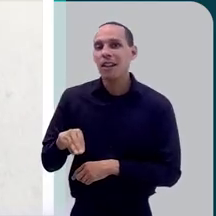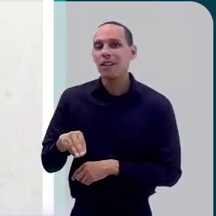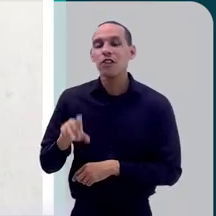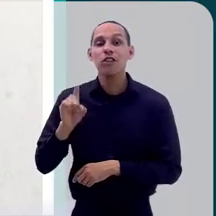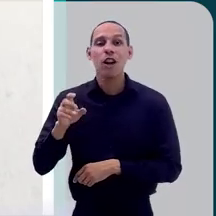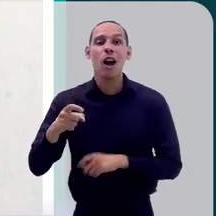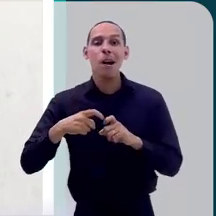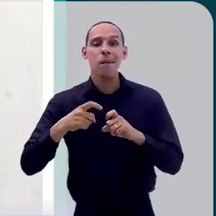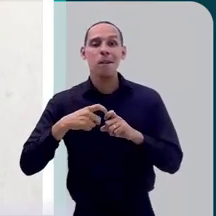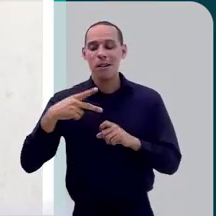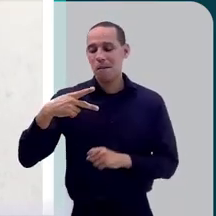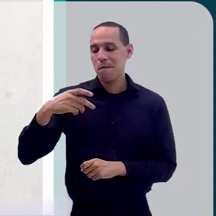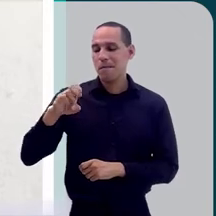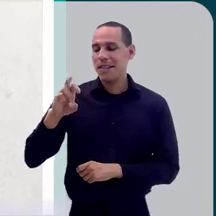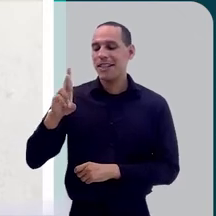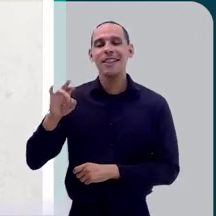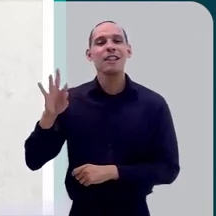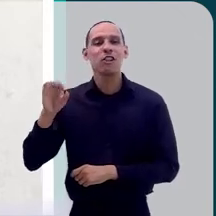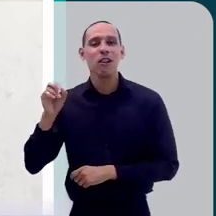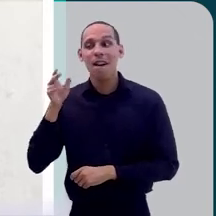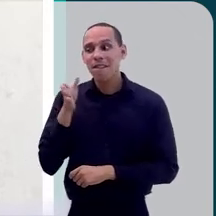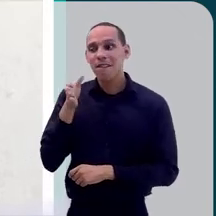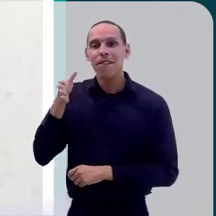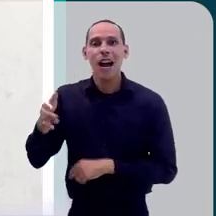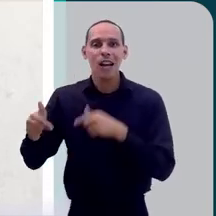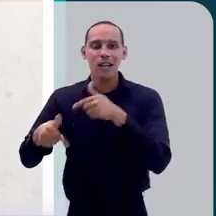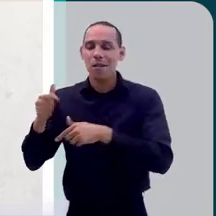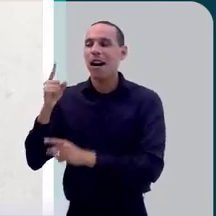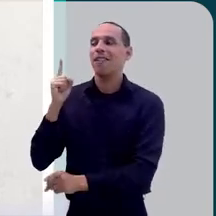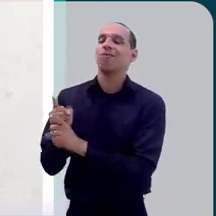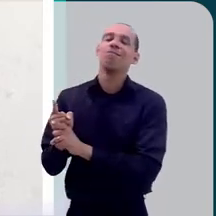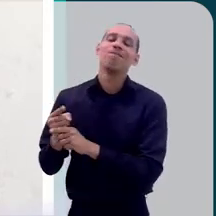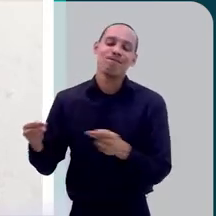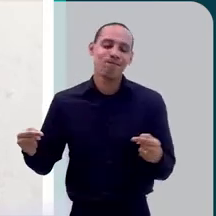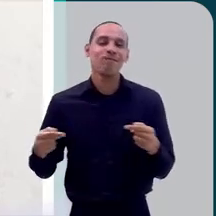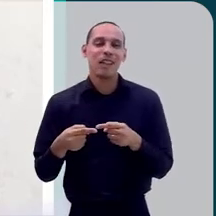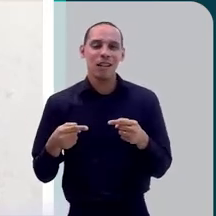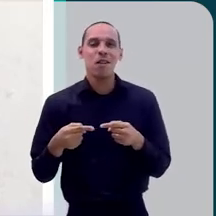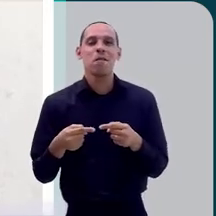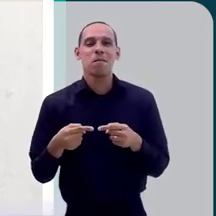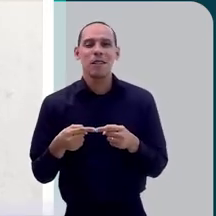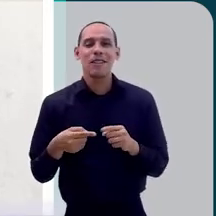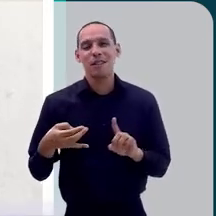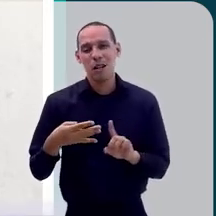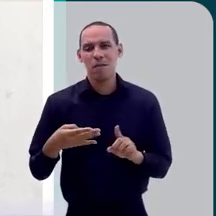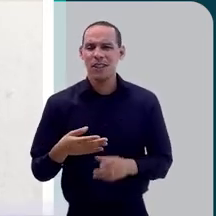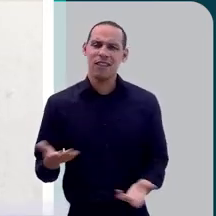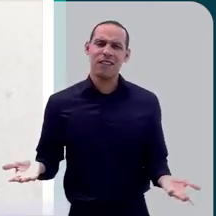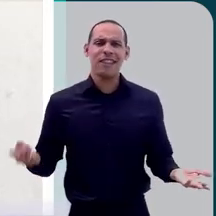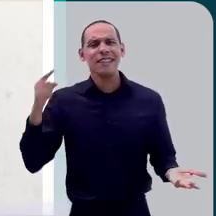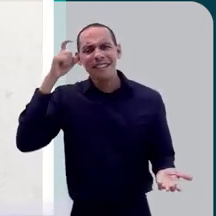Então, quem é que pode fazer isso? O médico perito que tem que ir no ambiente de trabalho e constatar.